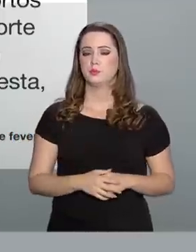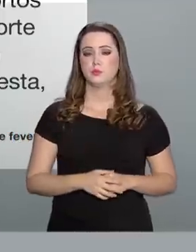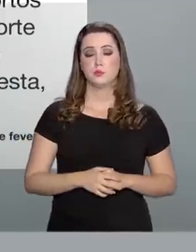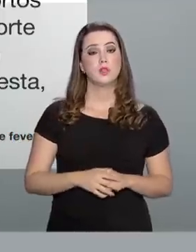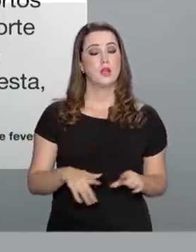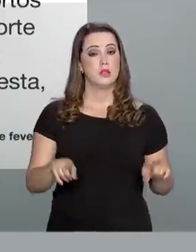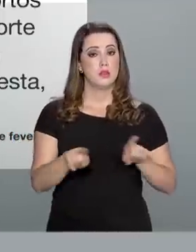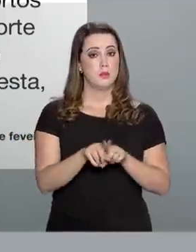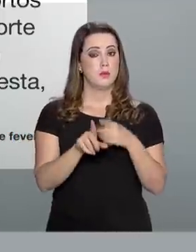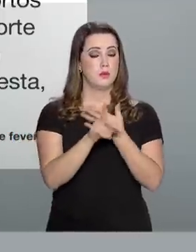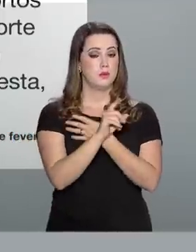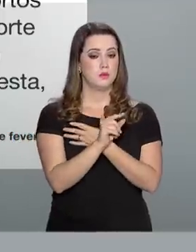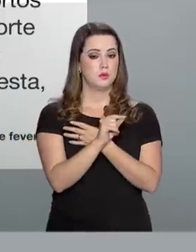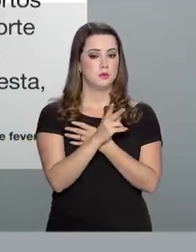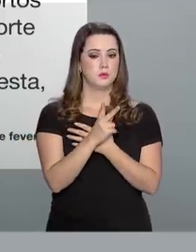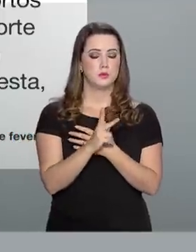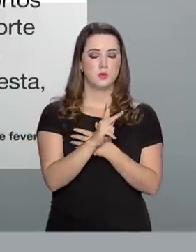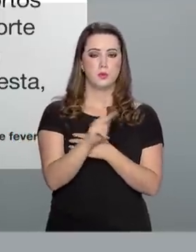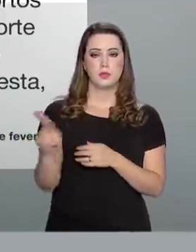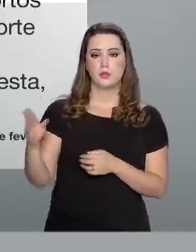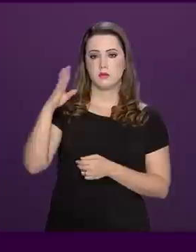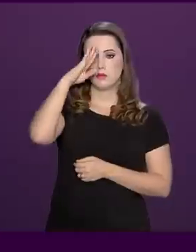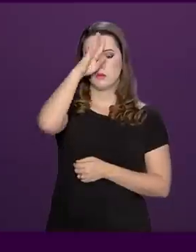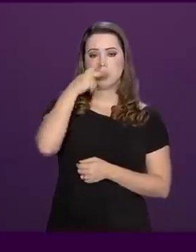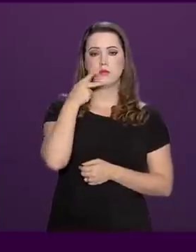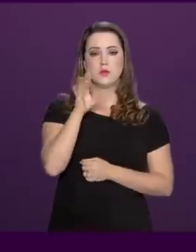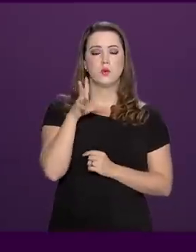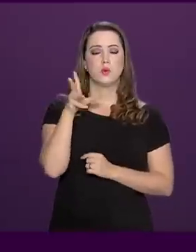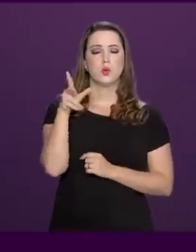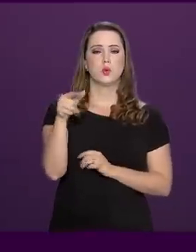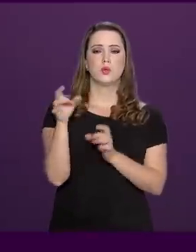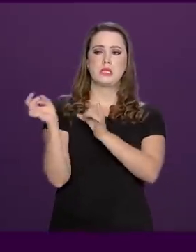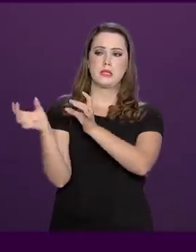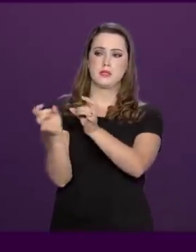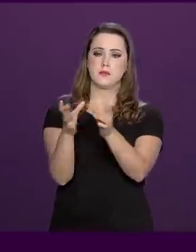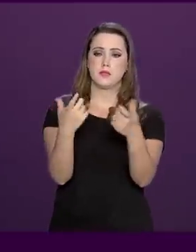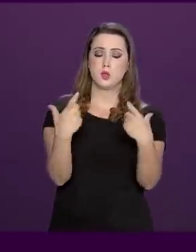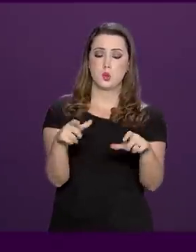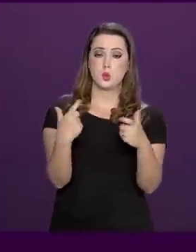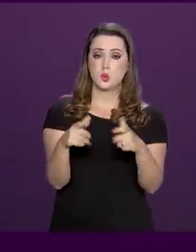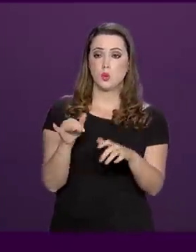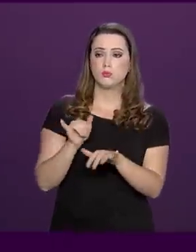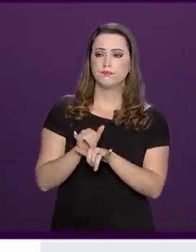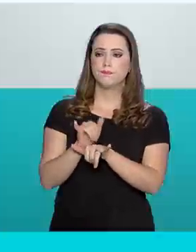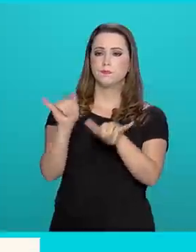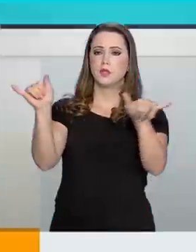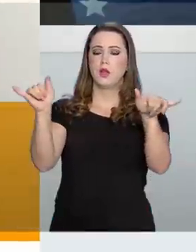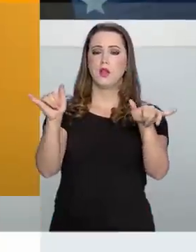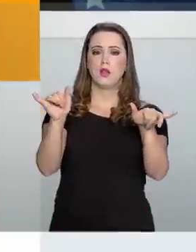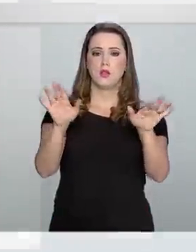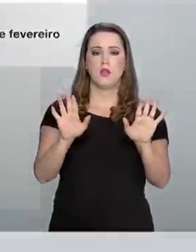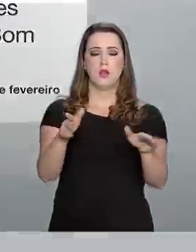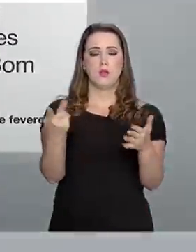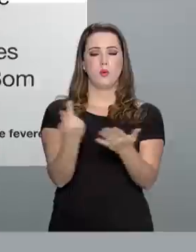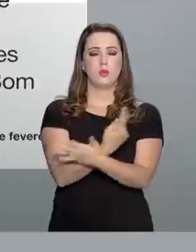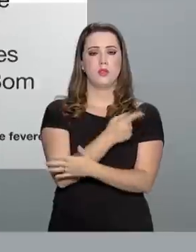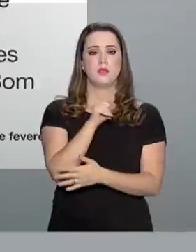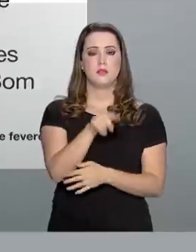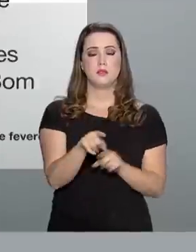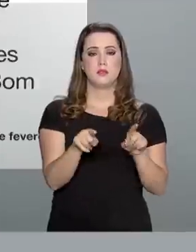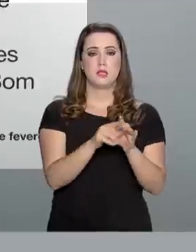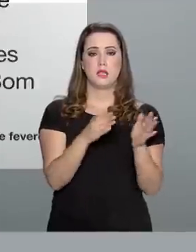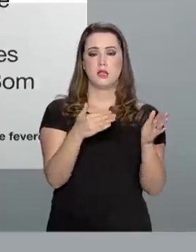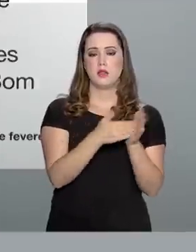Ainda pelo Twitter, o presidente informou que todos os leilões dos 12 aeroportos estão previstos para serem realizados